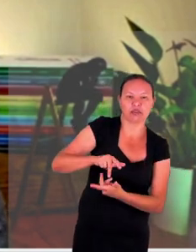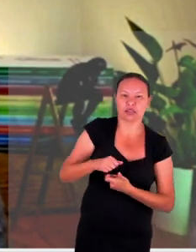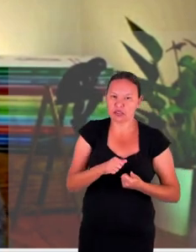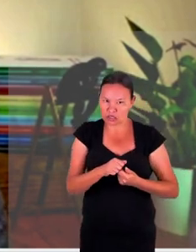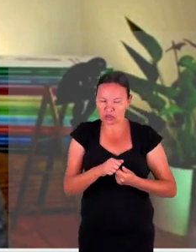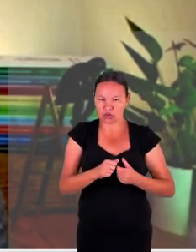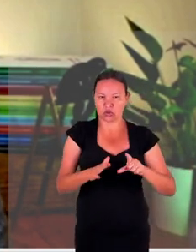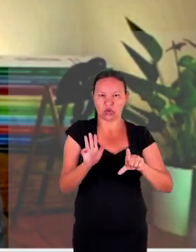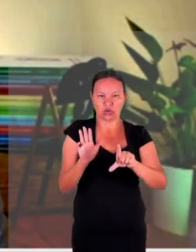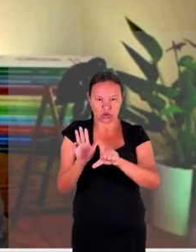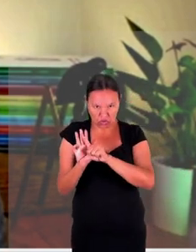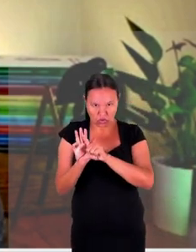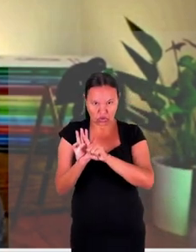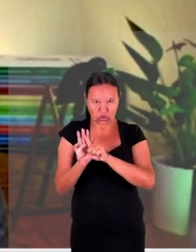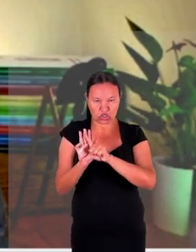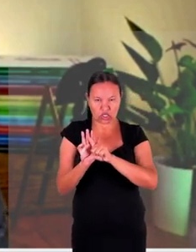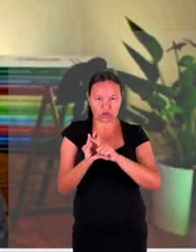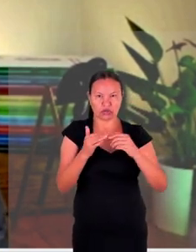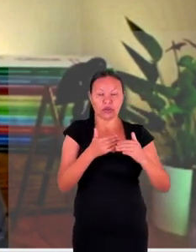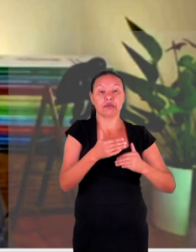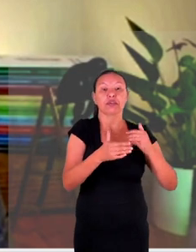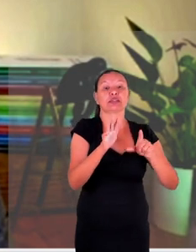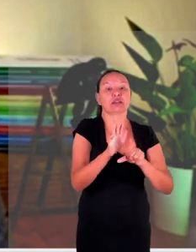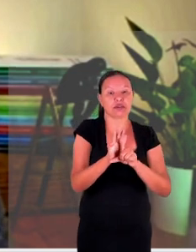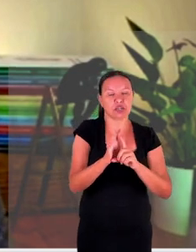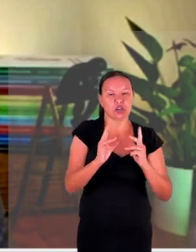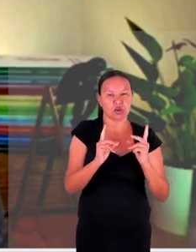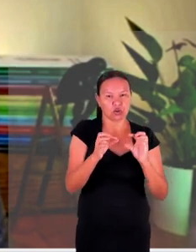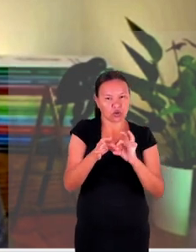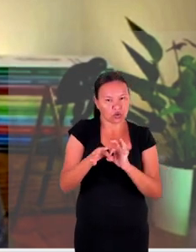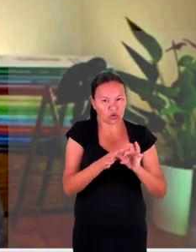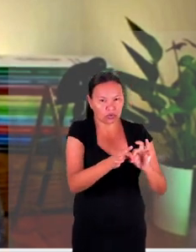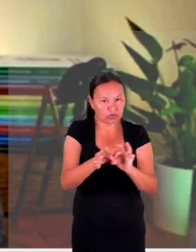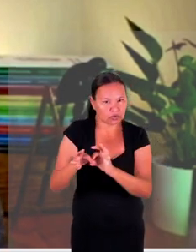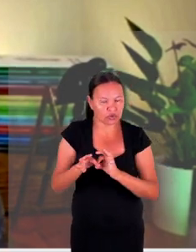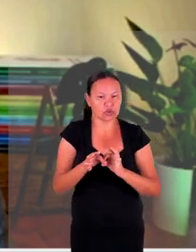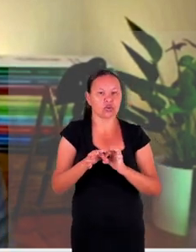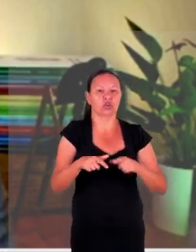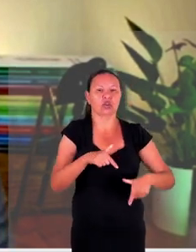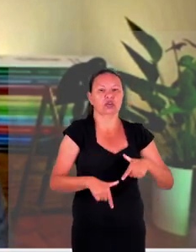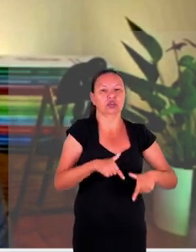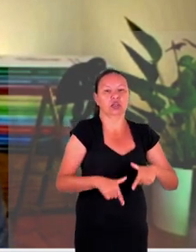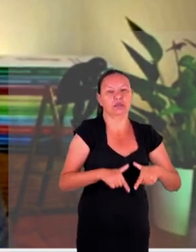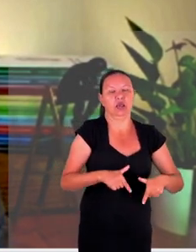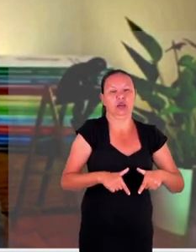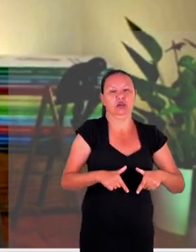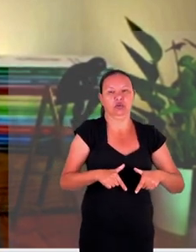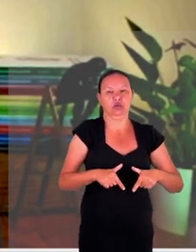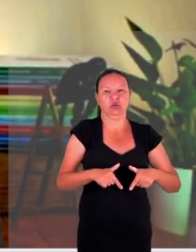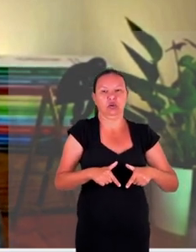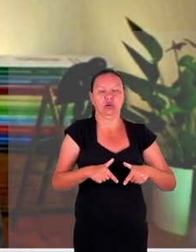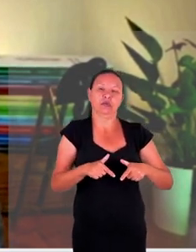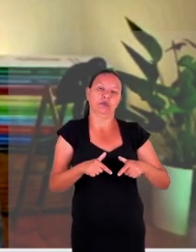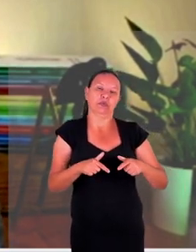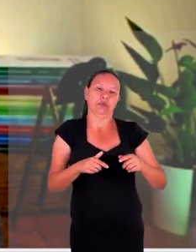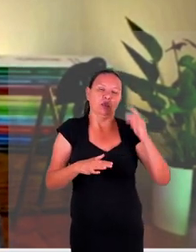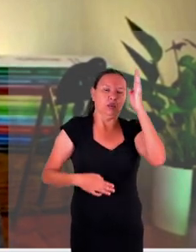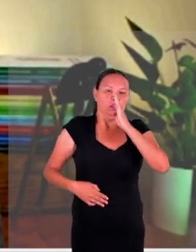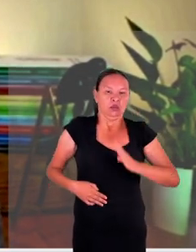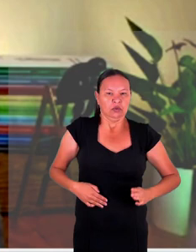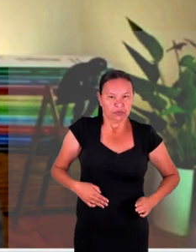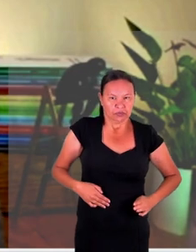dos direitos e das dimensões e a universalidade de acesso aos serviços a única discriminação que o Brasil